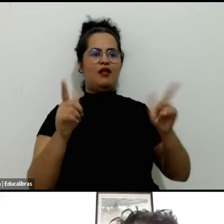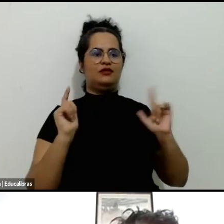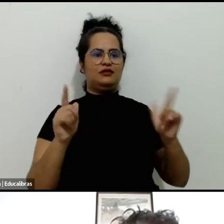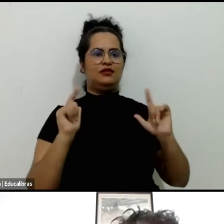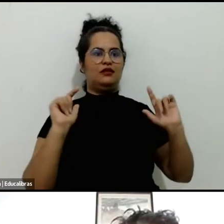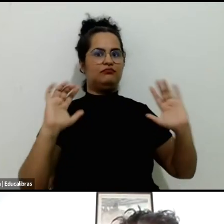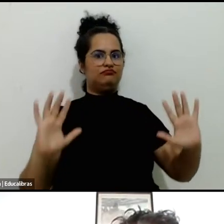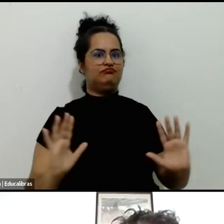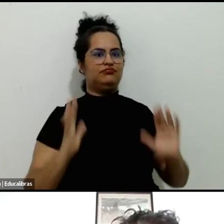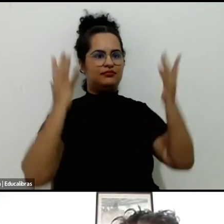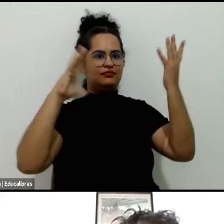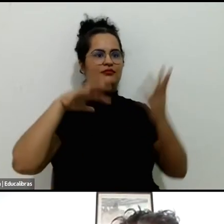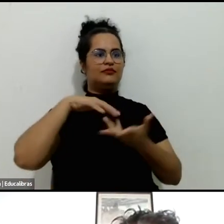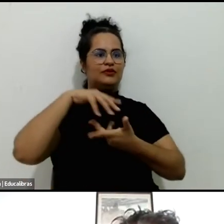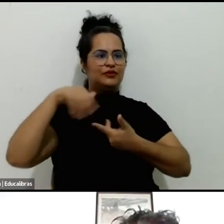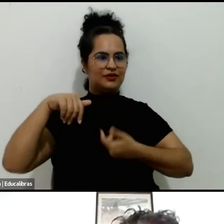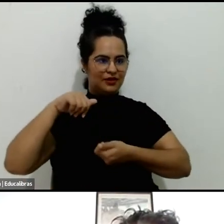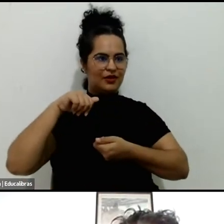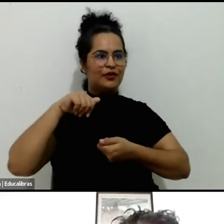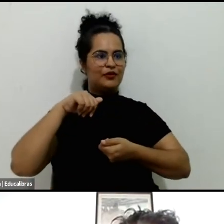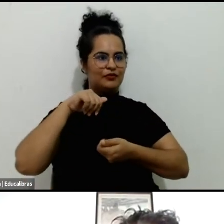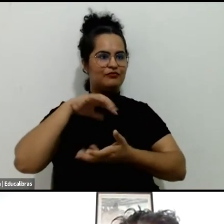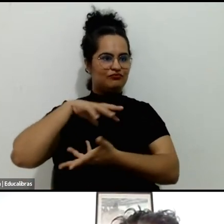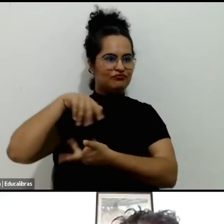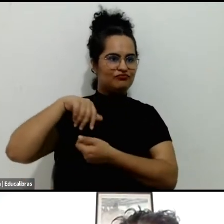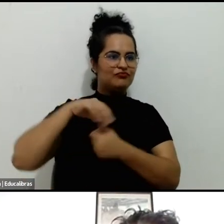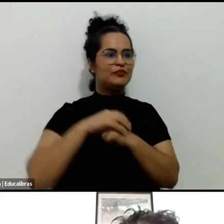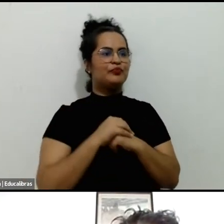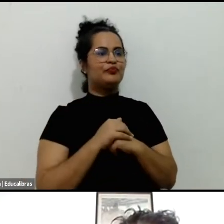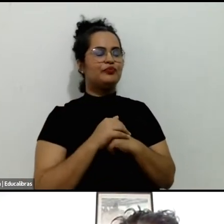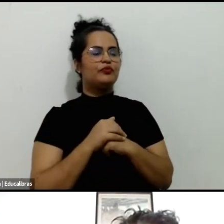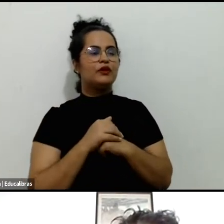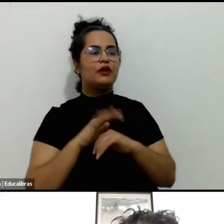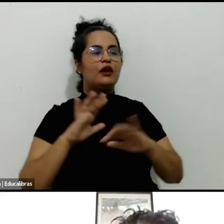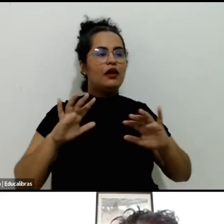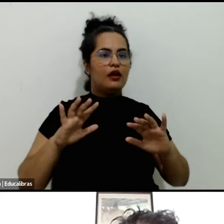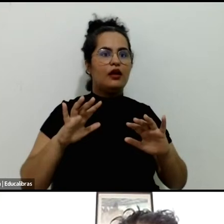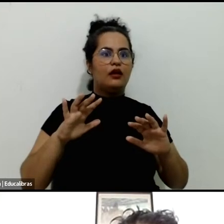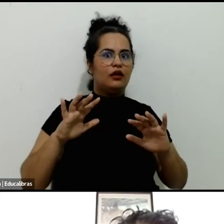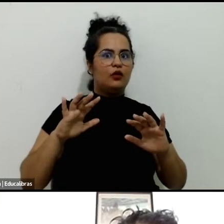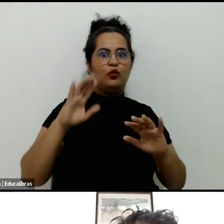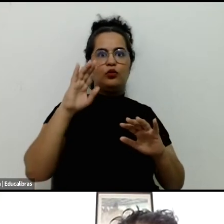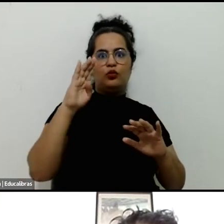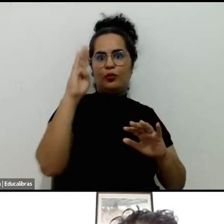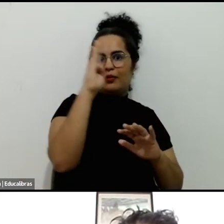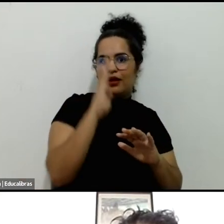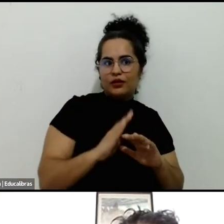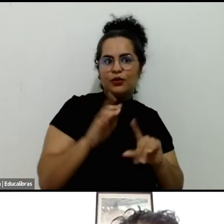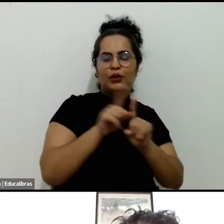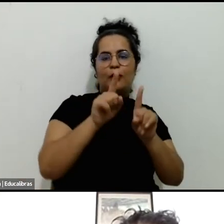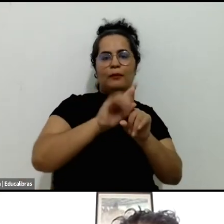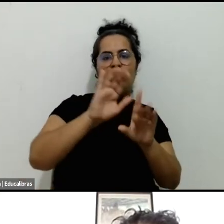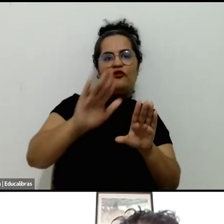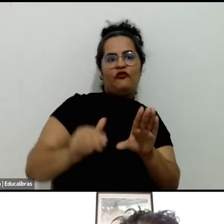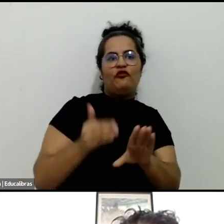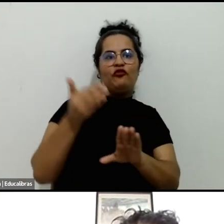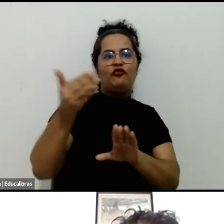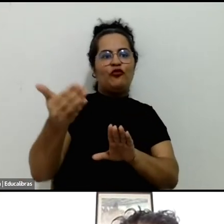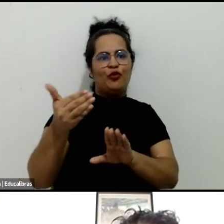Lazer, já em sua quarta edição, promovido internacionalmente pela Organização Mundial do Lazer.